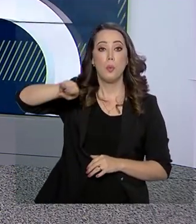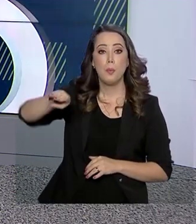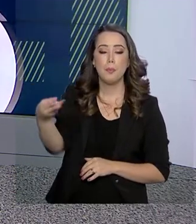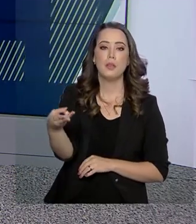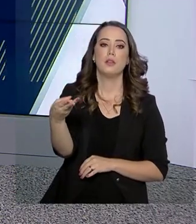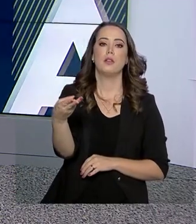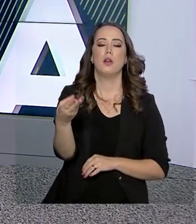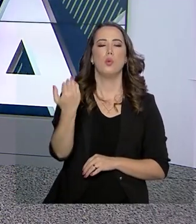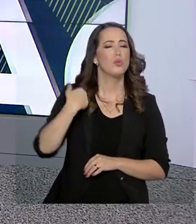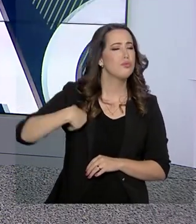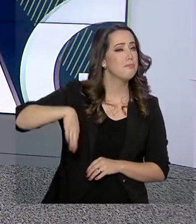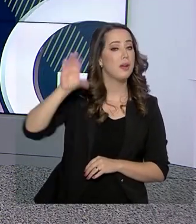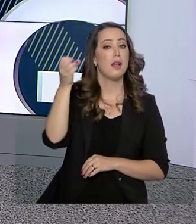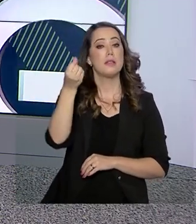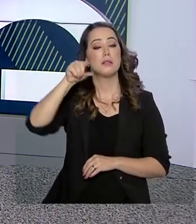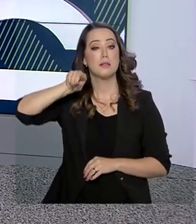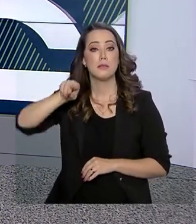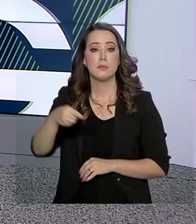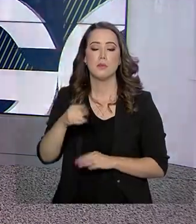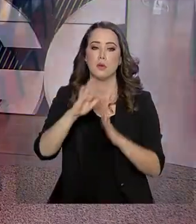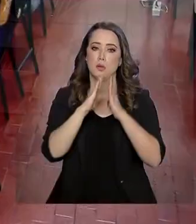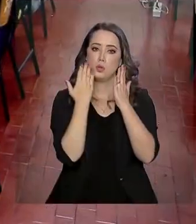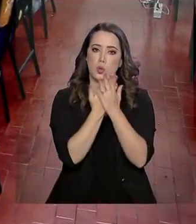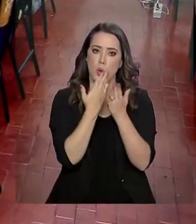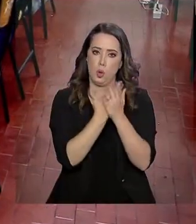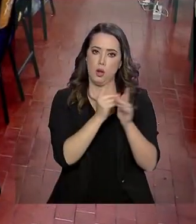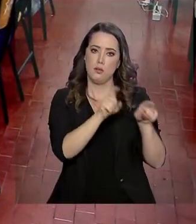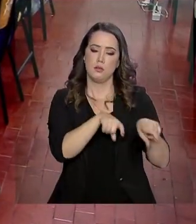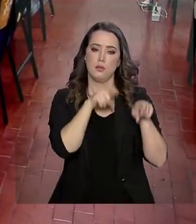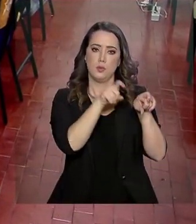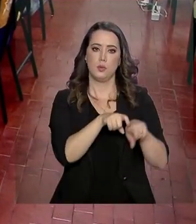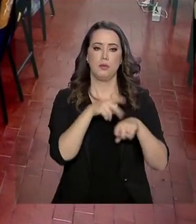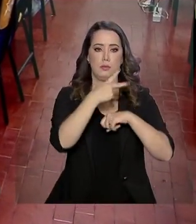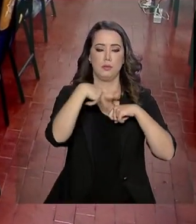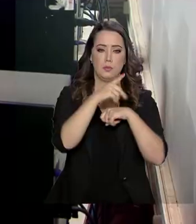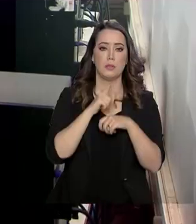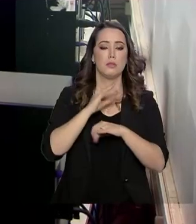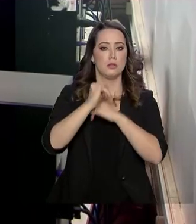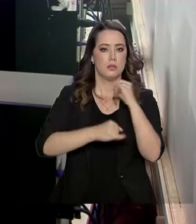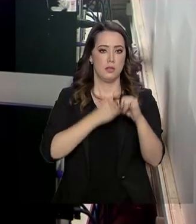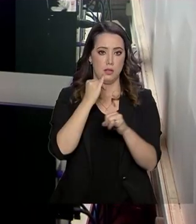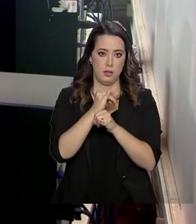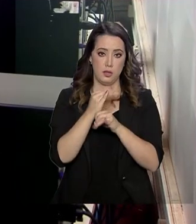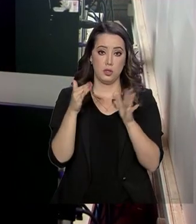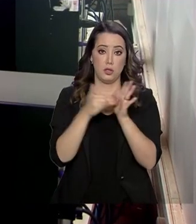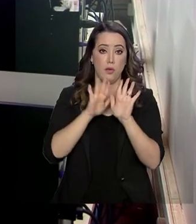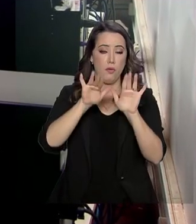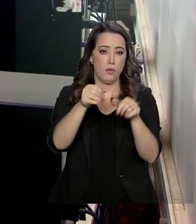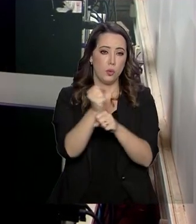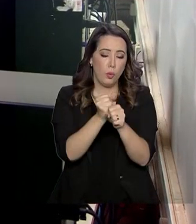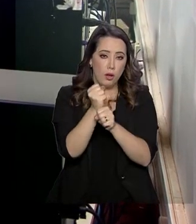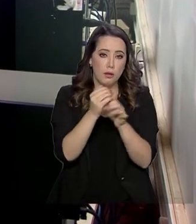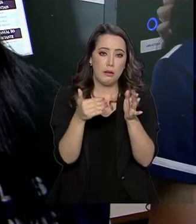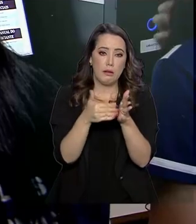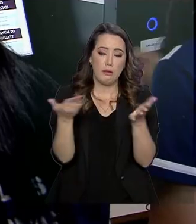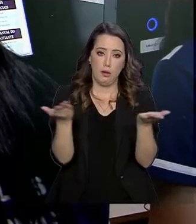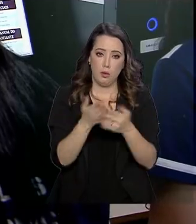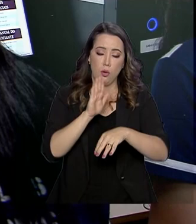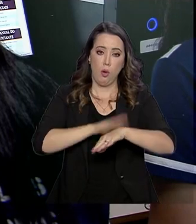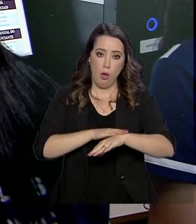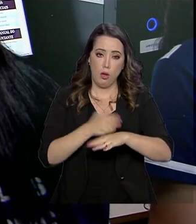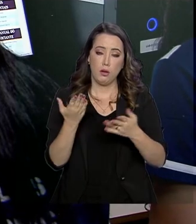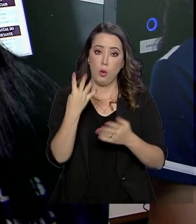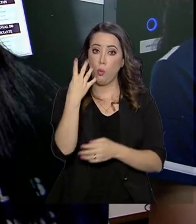.500 escolas rurais do país vão contar com internet banda larga até o final deste ano. Até o momento, são